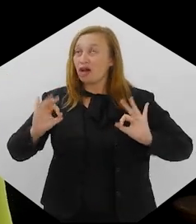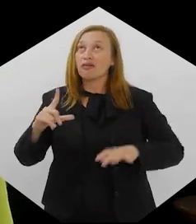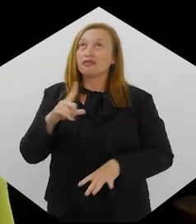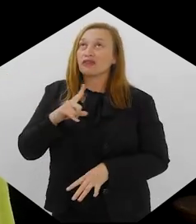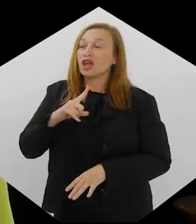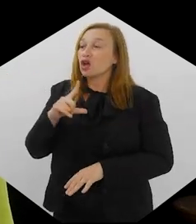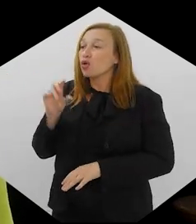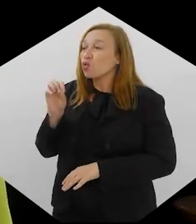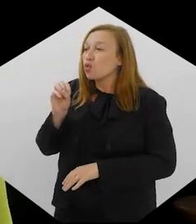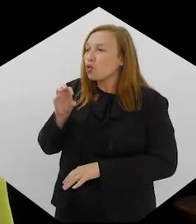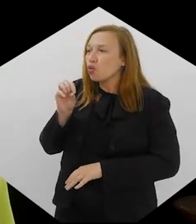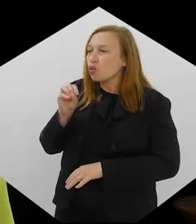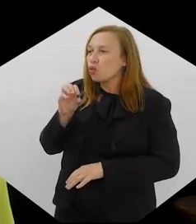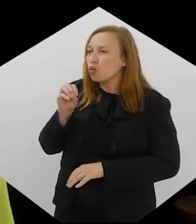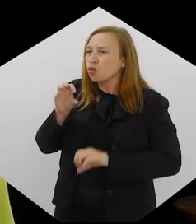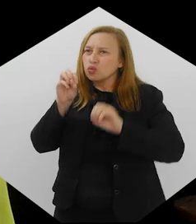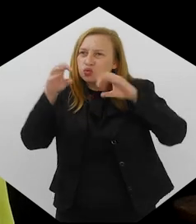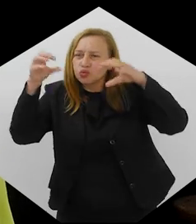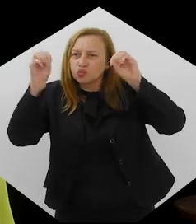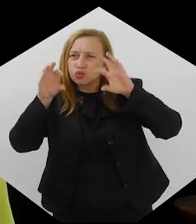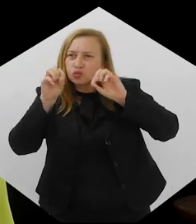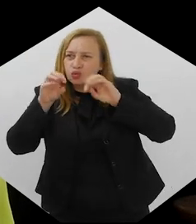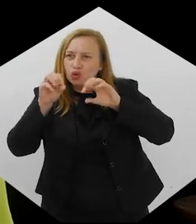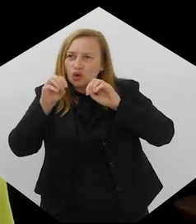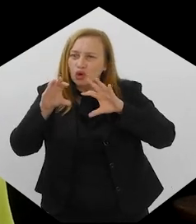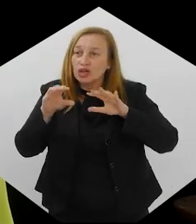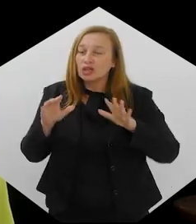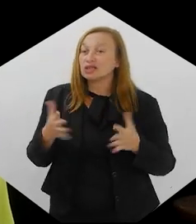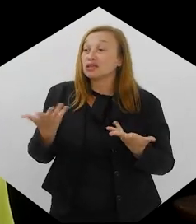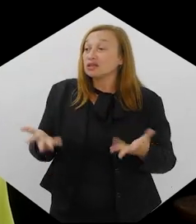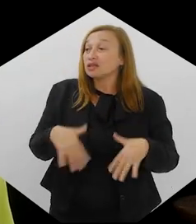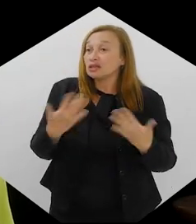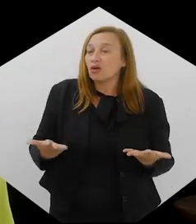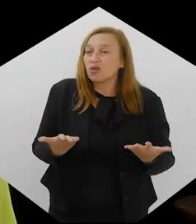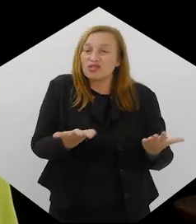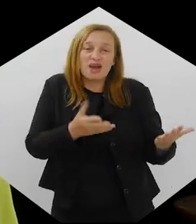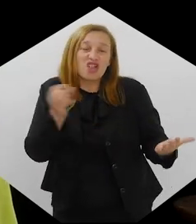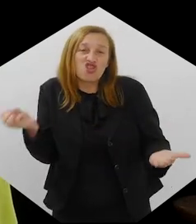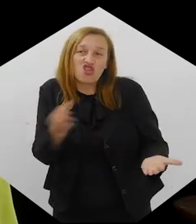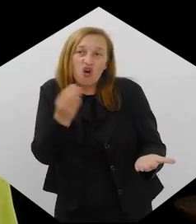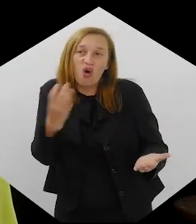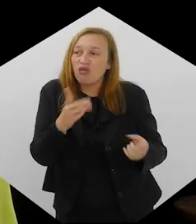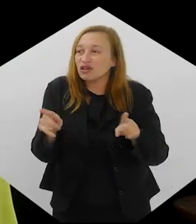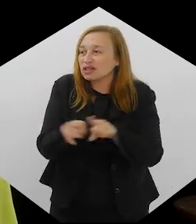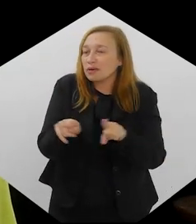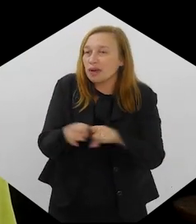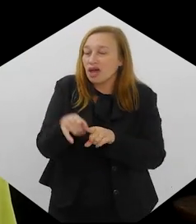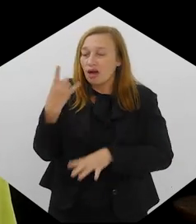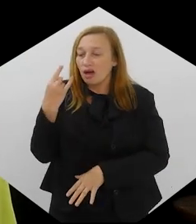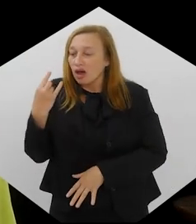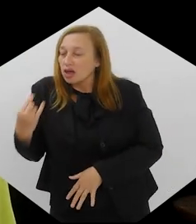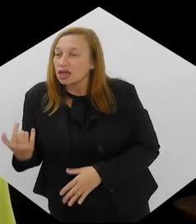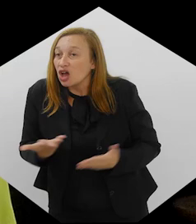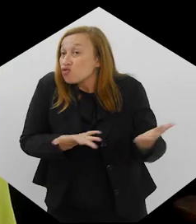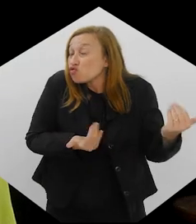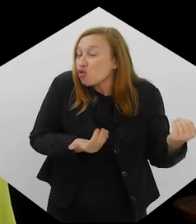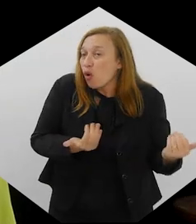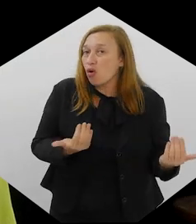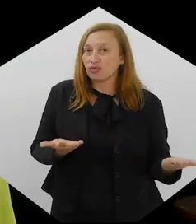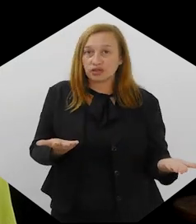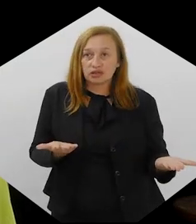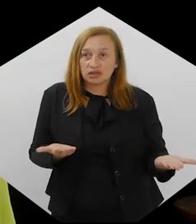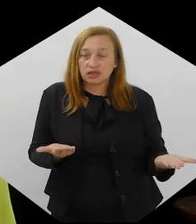uns tem luzes acendem, enfim. Então, acaba atraindo mais a juventude, Uma coisa mais moderna também, de que forma, o quão